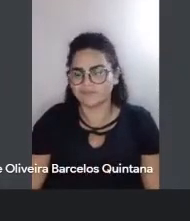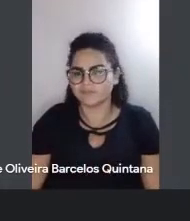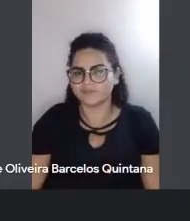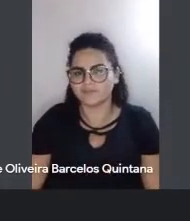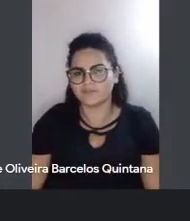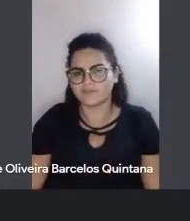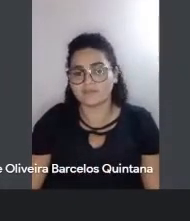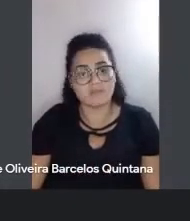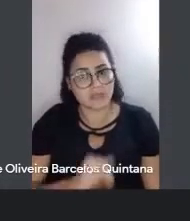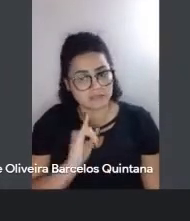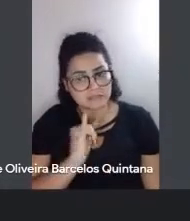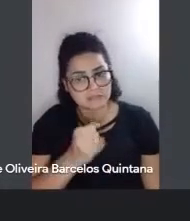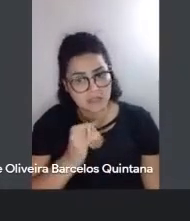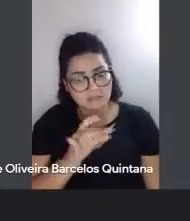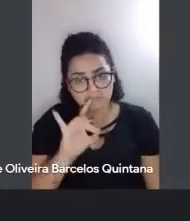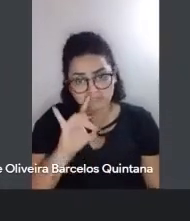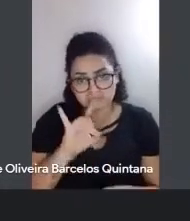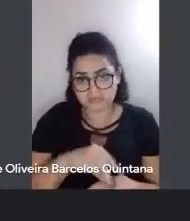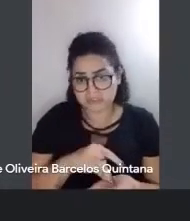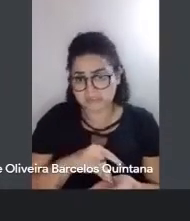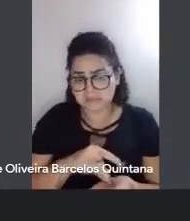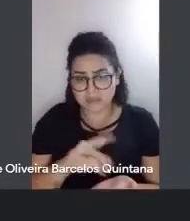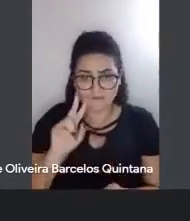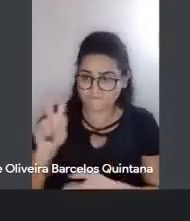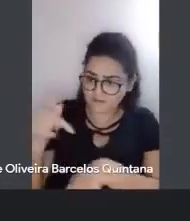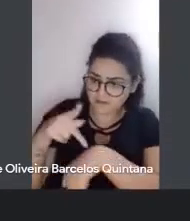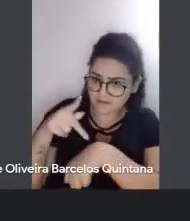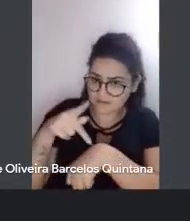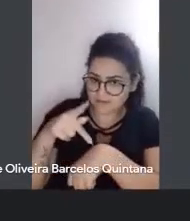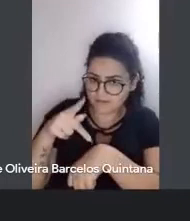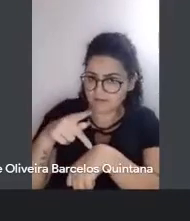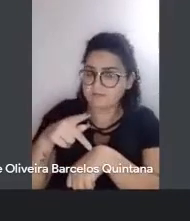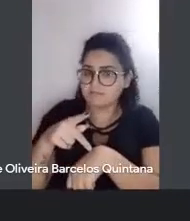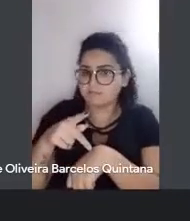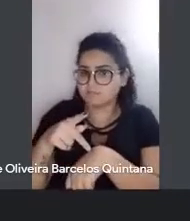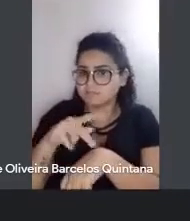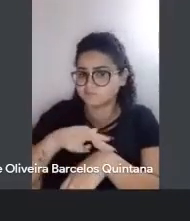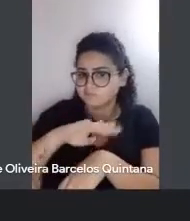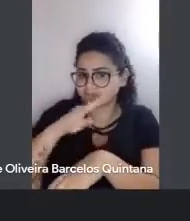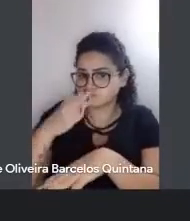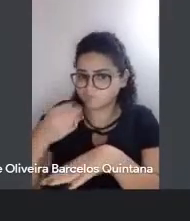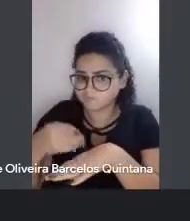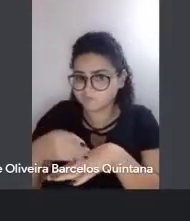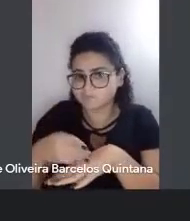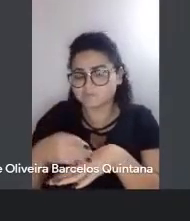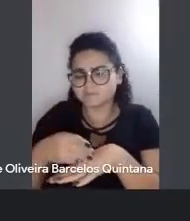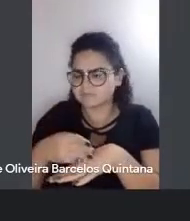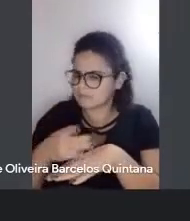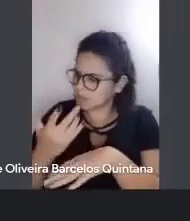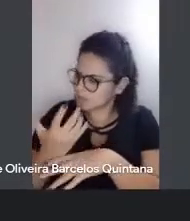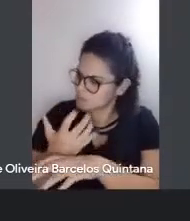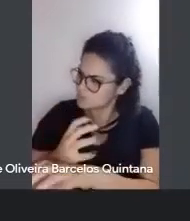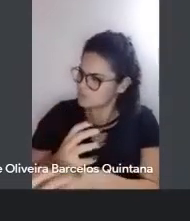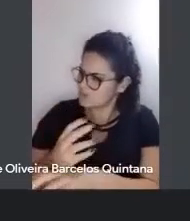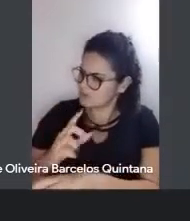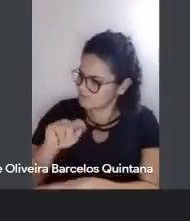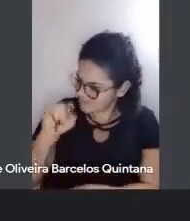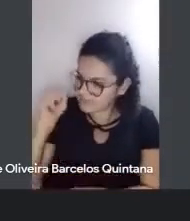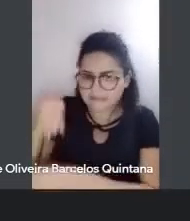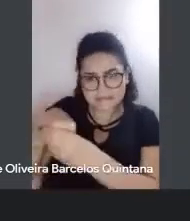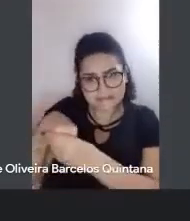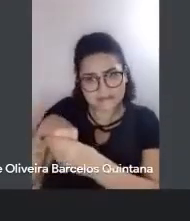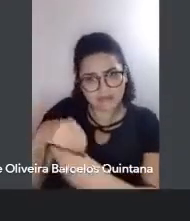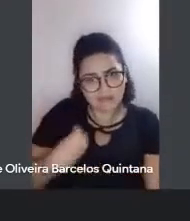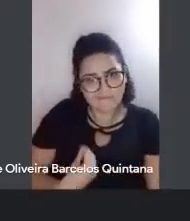narrador que consegue ver na rocha, quer dizer, consegue ver em algo totalmente anímico, vida, aquela mesma